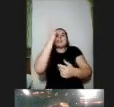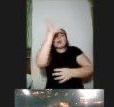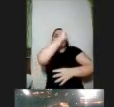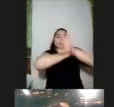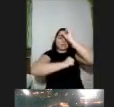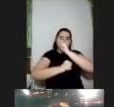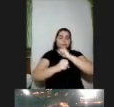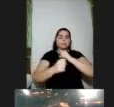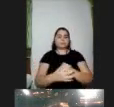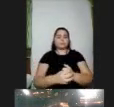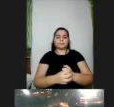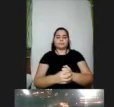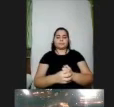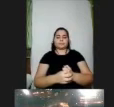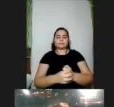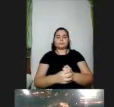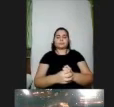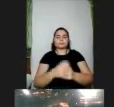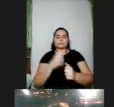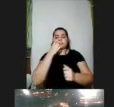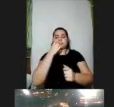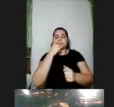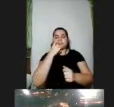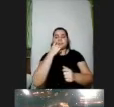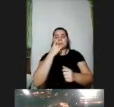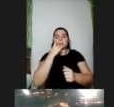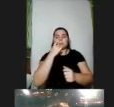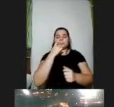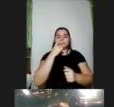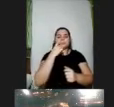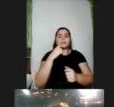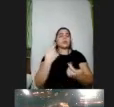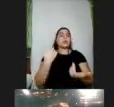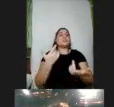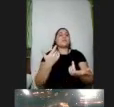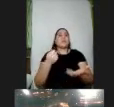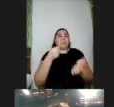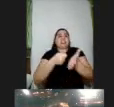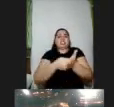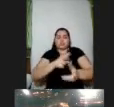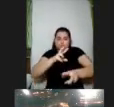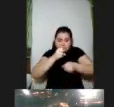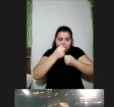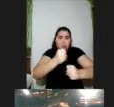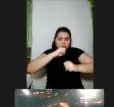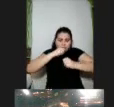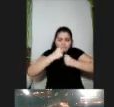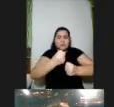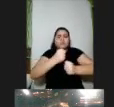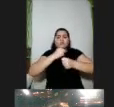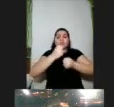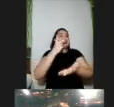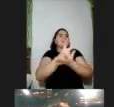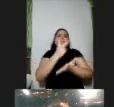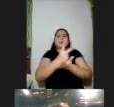que está ligado ao começo quando a falou de não exigir um esforço absurdo porque a pessoa esteja sempre tendo que se superar para